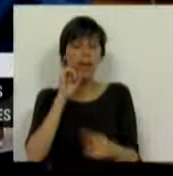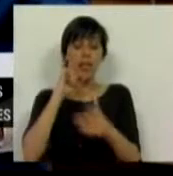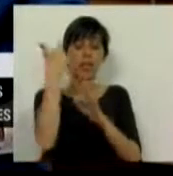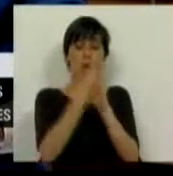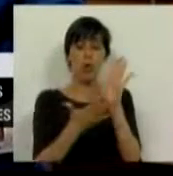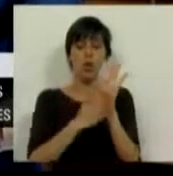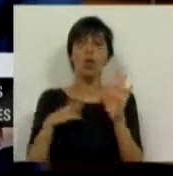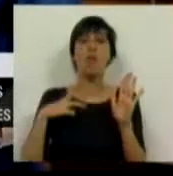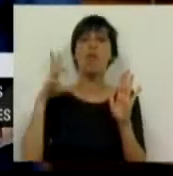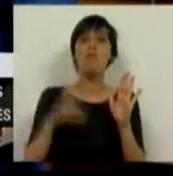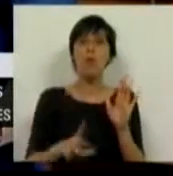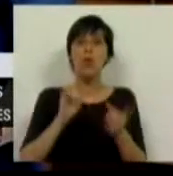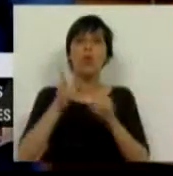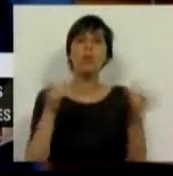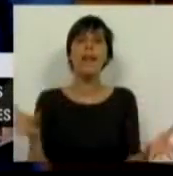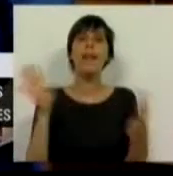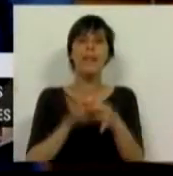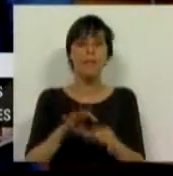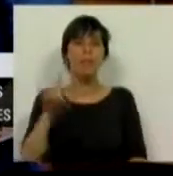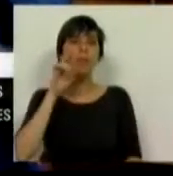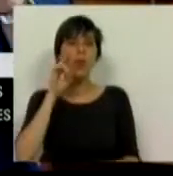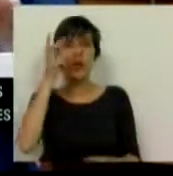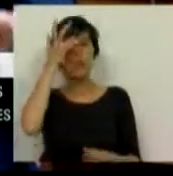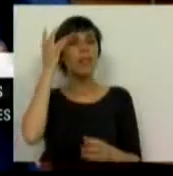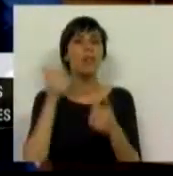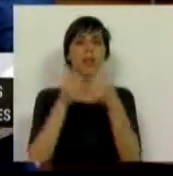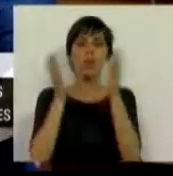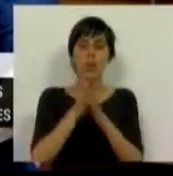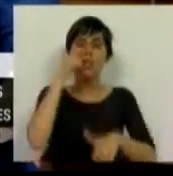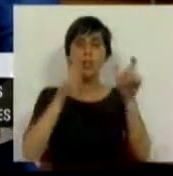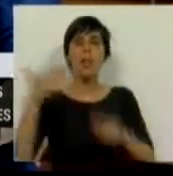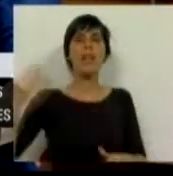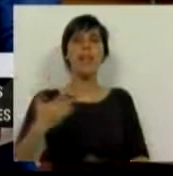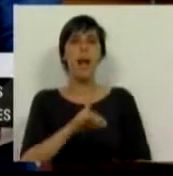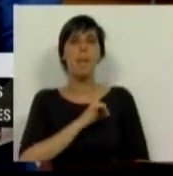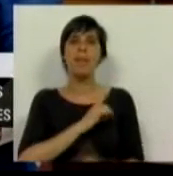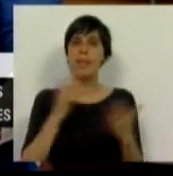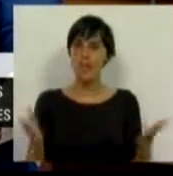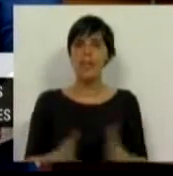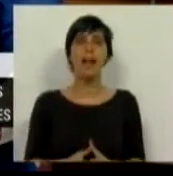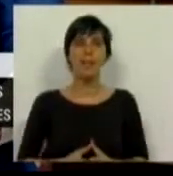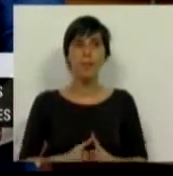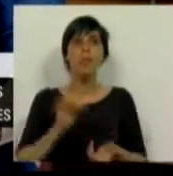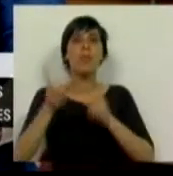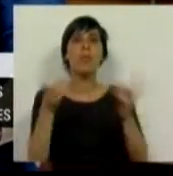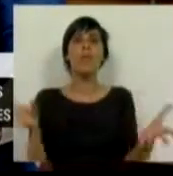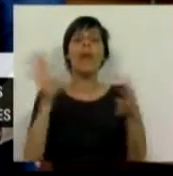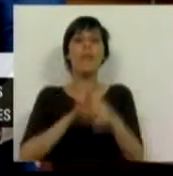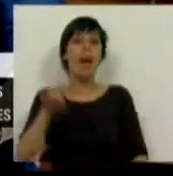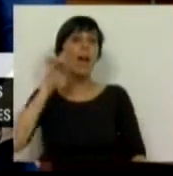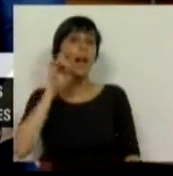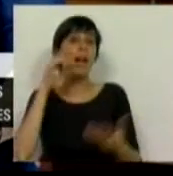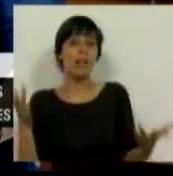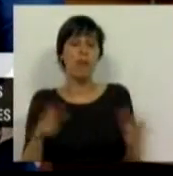Constituição portuguesa naquilo que tem a ver com a garantia a todos os cidadãos do direito à privacidade. Com aquilo que tem a ver com a